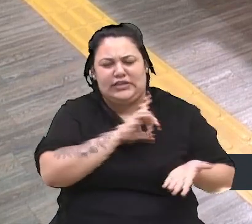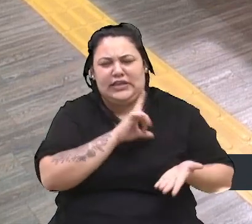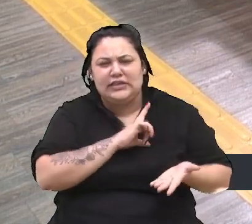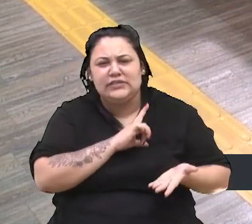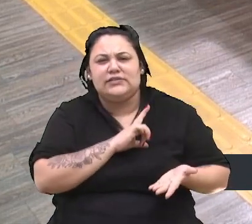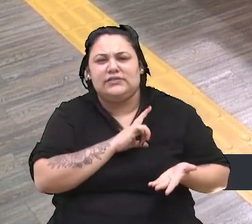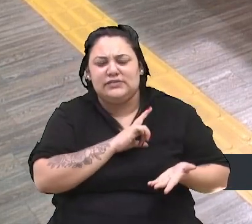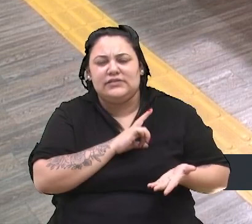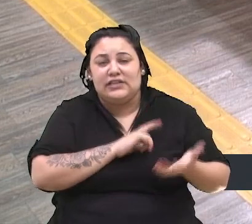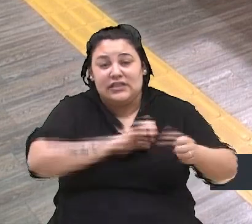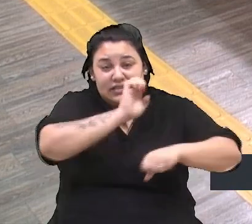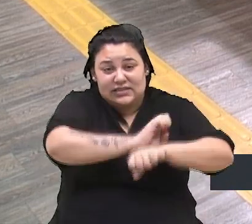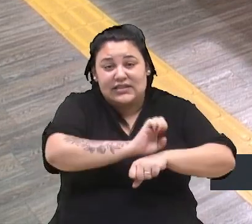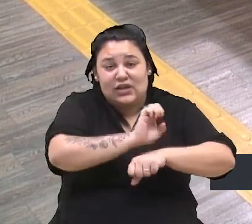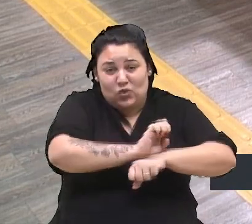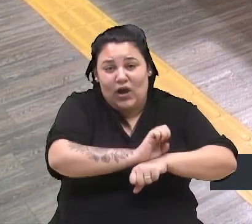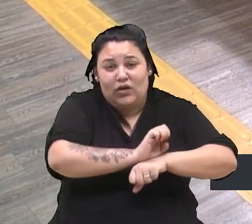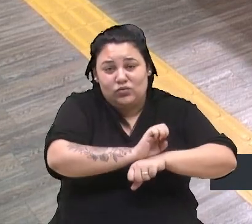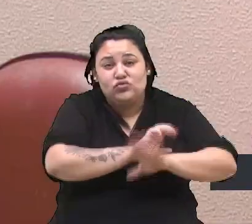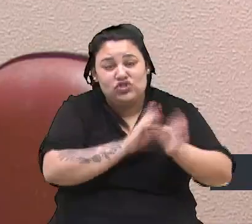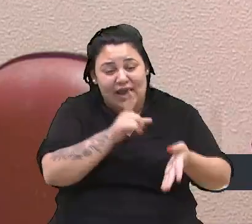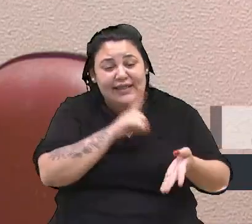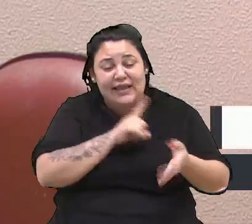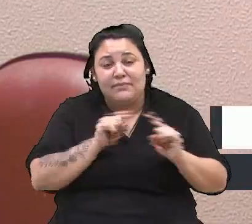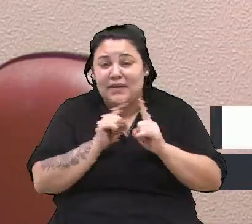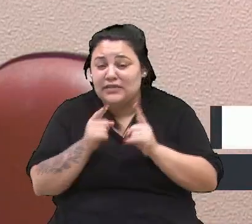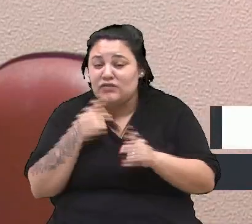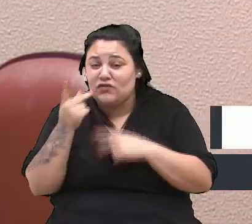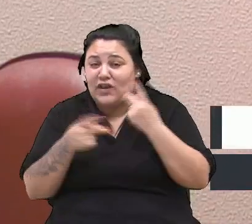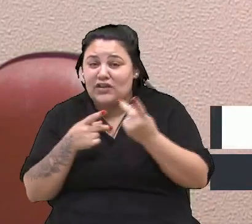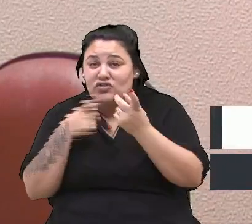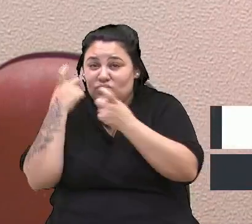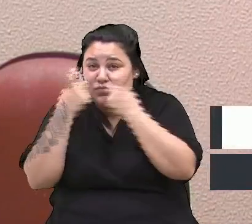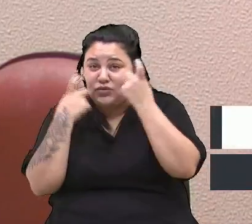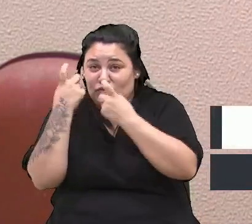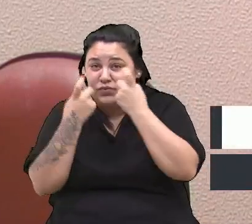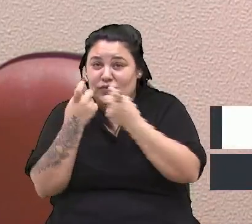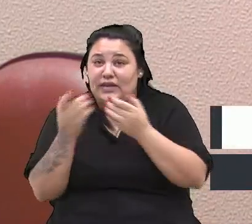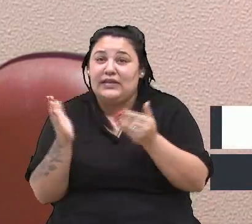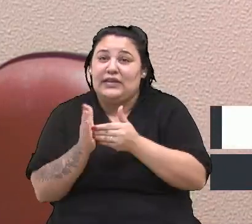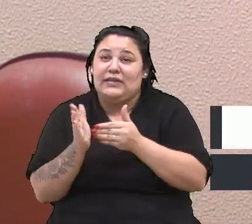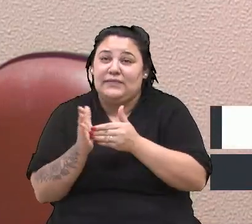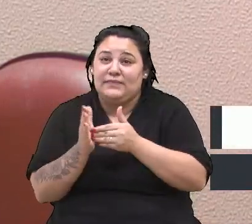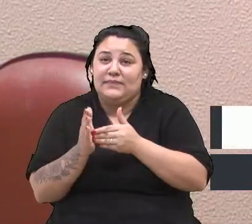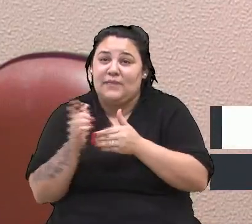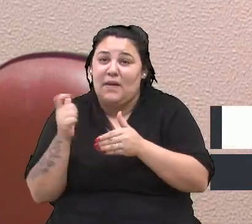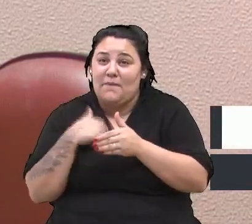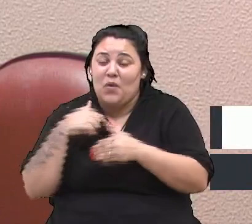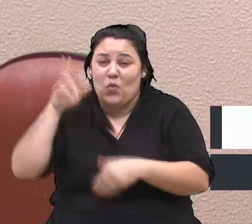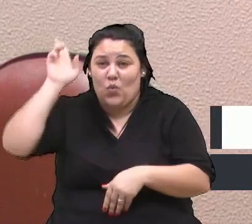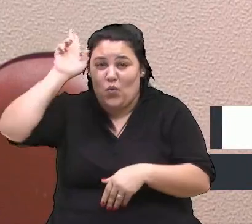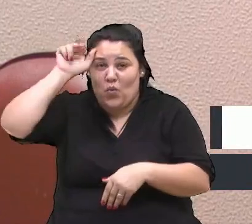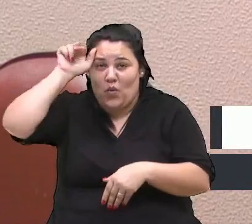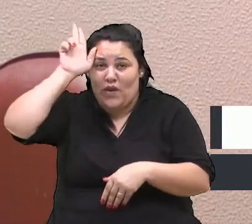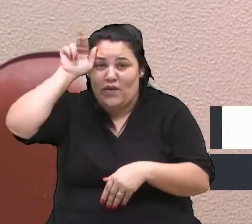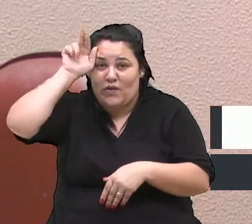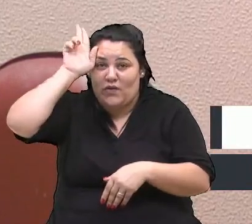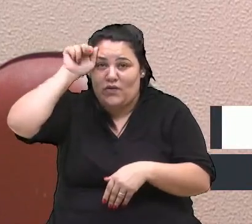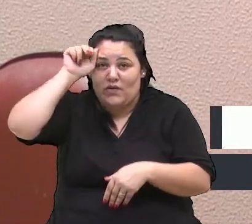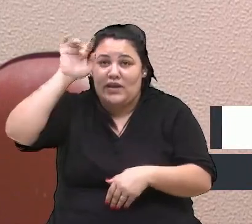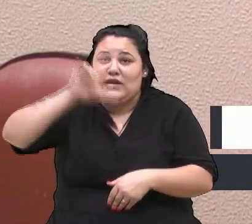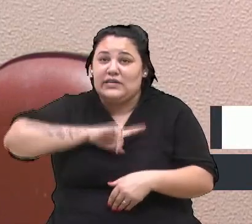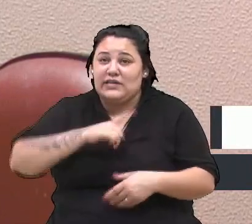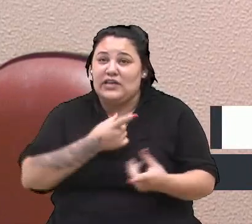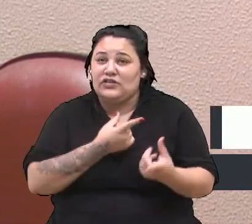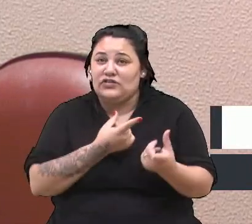questão estadual. Mas eu vou dizer, já me preocupo até com o coelho no final do ano, porque eu sei, a minha vizinhança lá, eles têm dinheiro para estourar